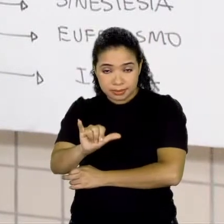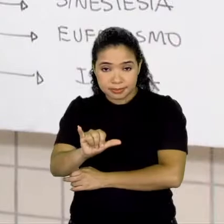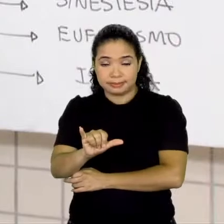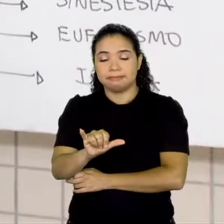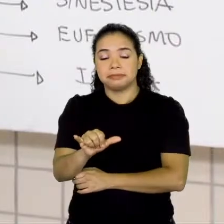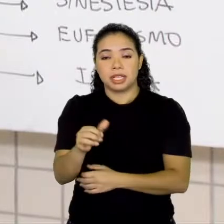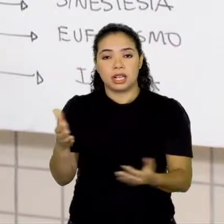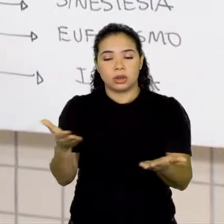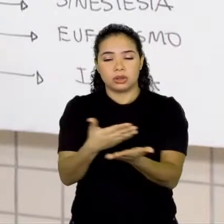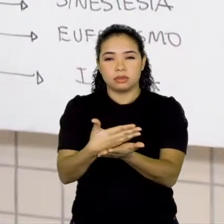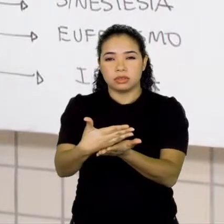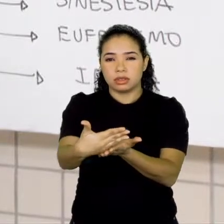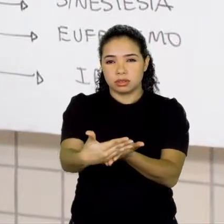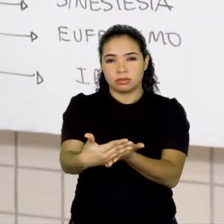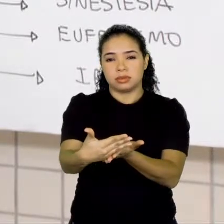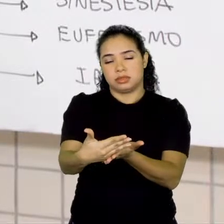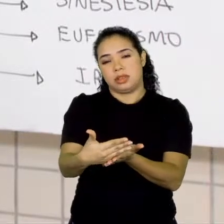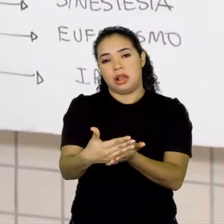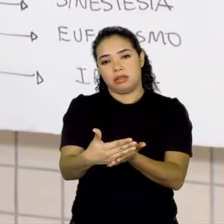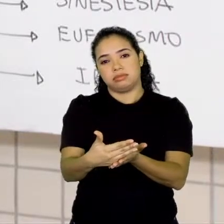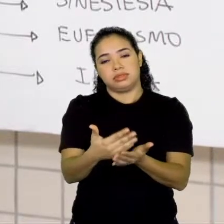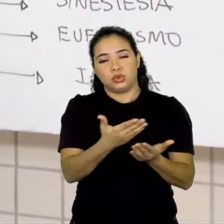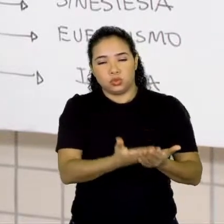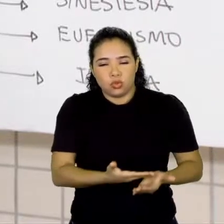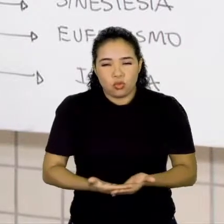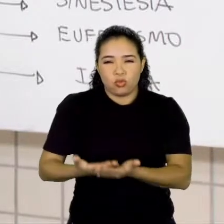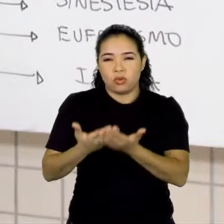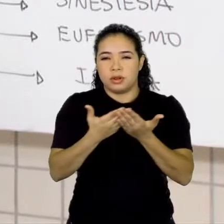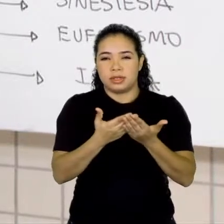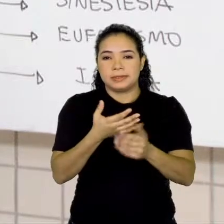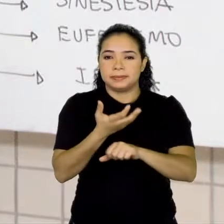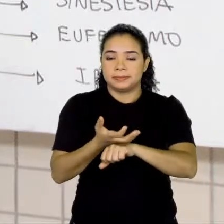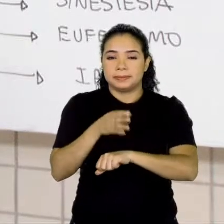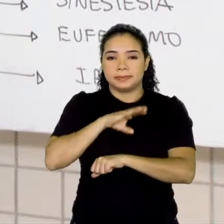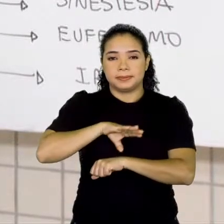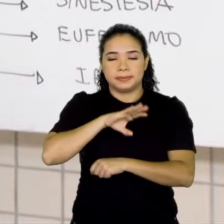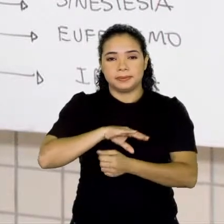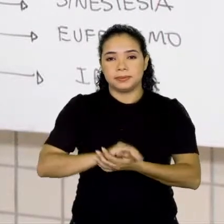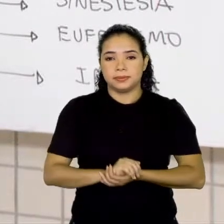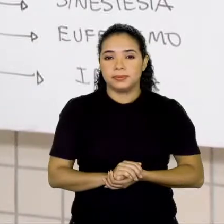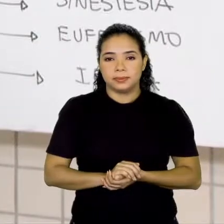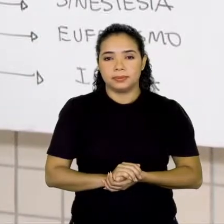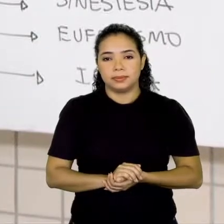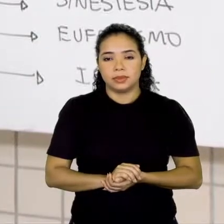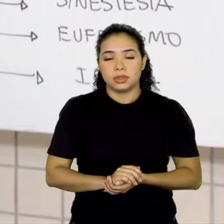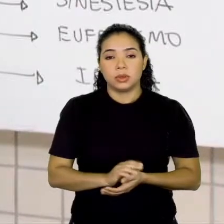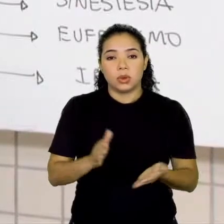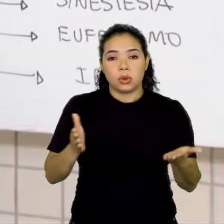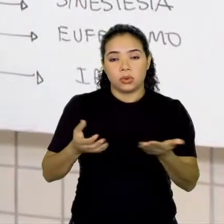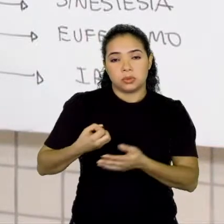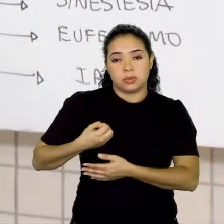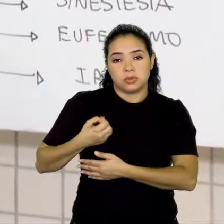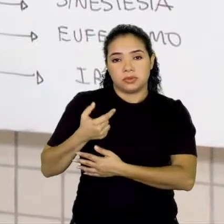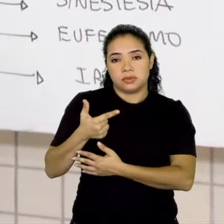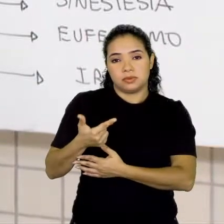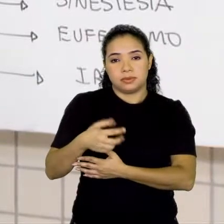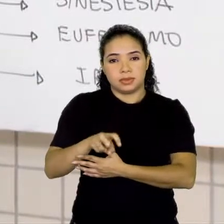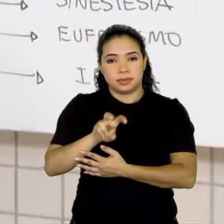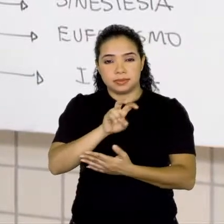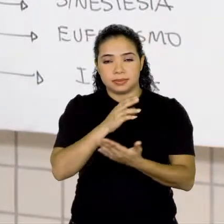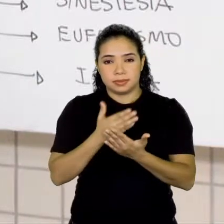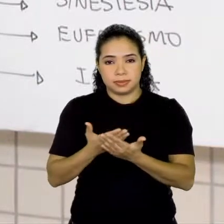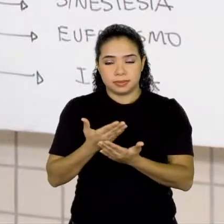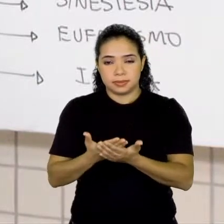iniciar mais uma quinzena de estudos em língua portuguesa. Hoje é a nossa 25ª aula.